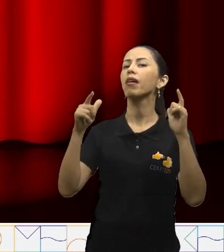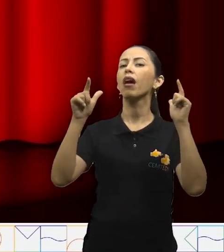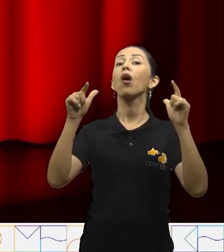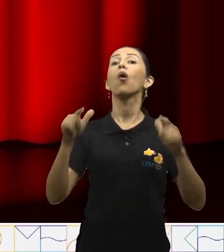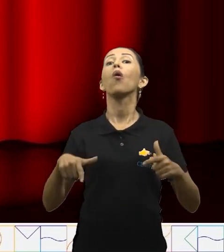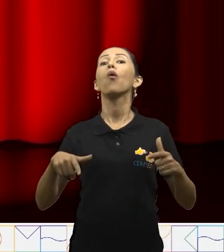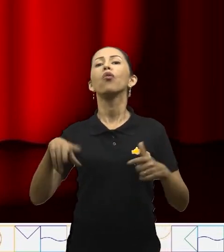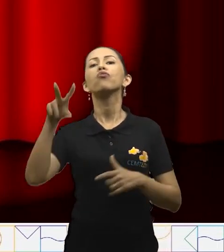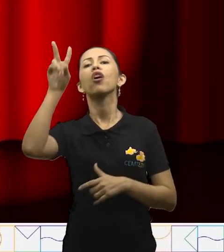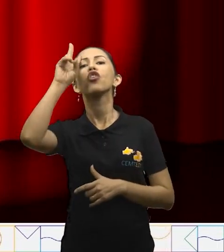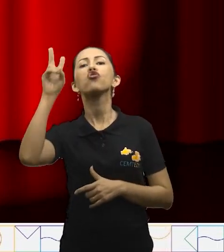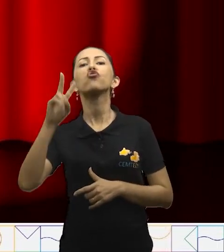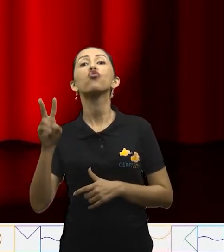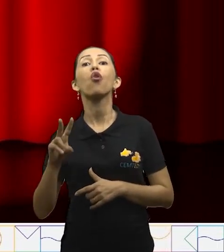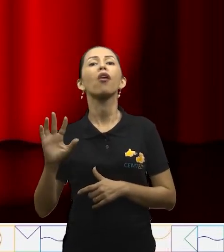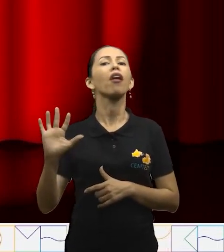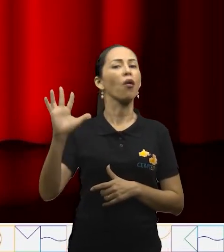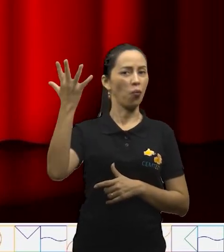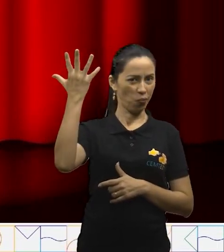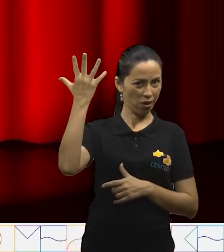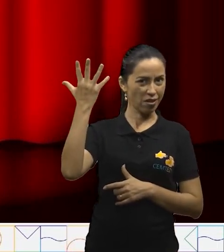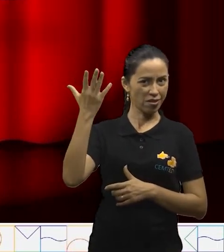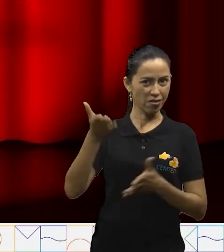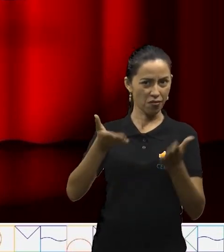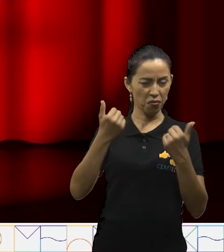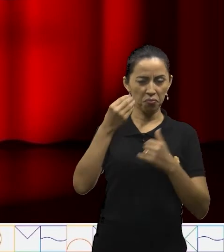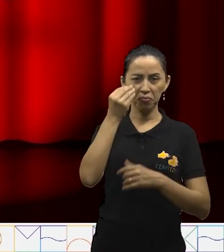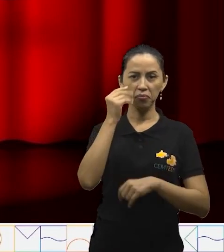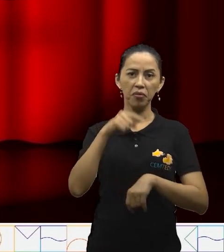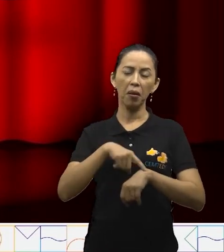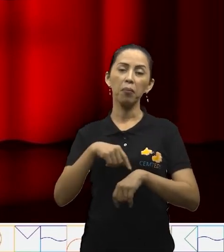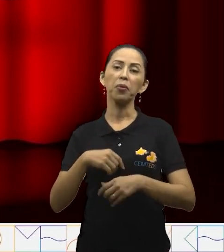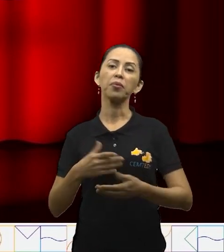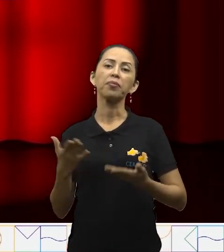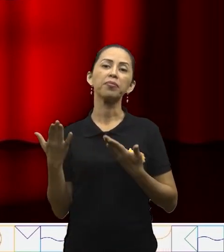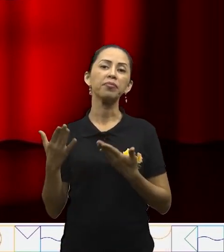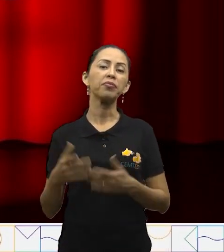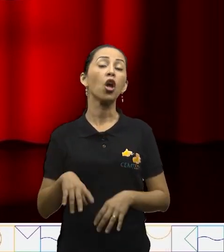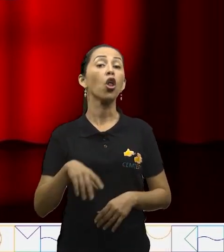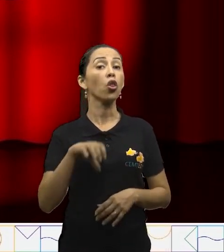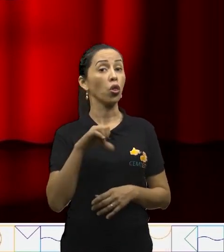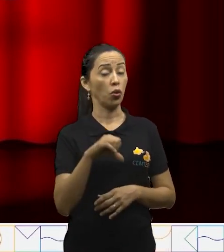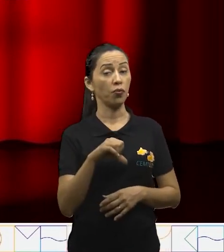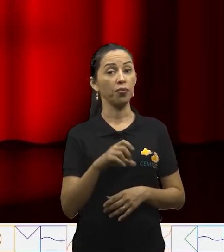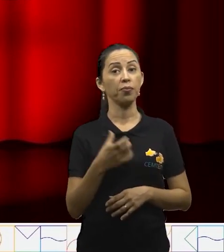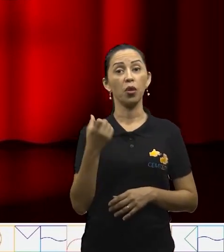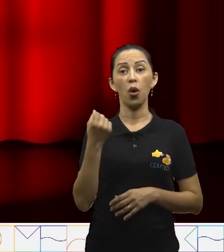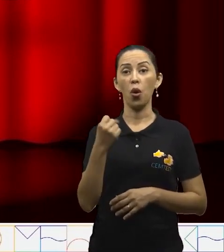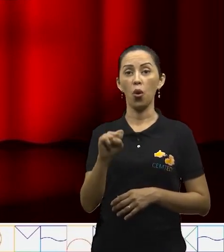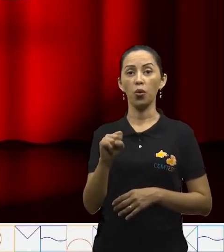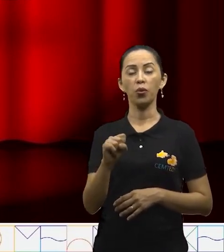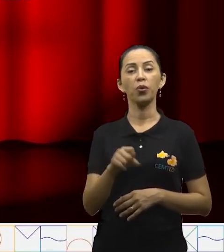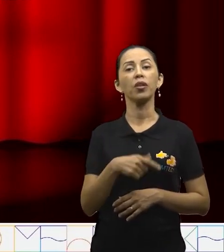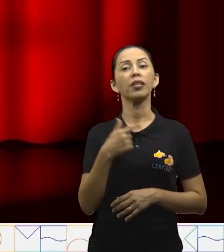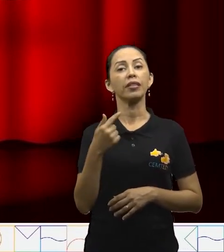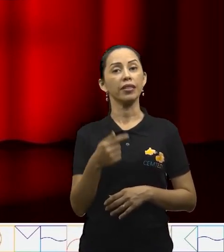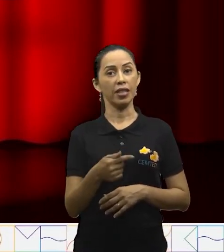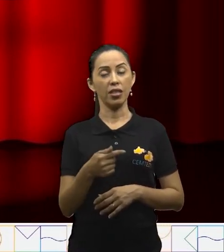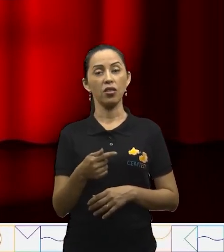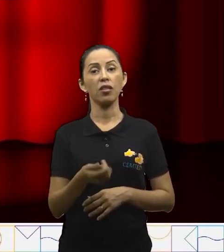história se passa. Vamos lá! Tempo no ar. 10, 9, 8,